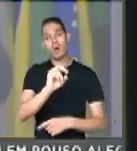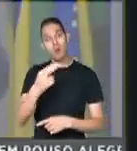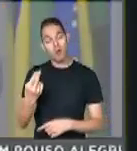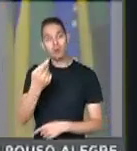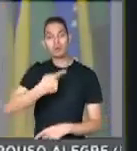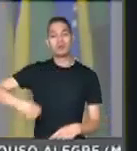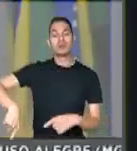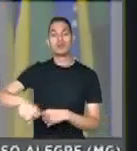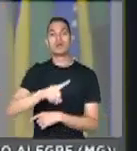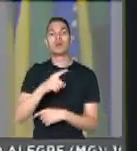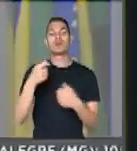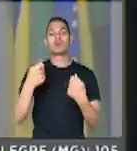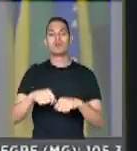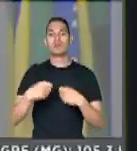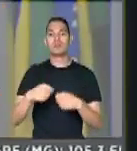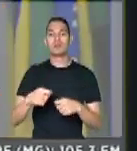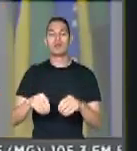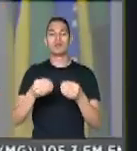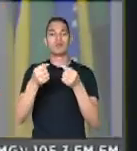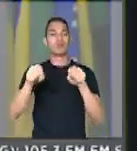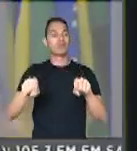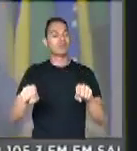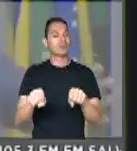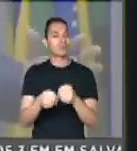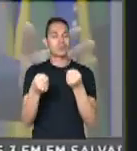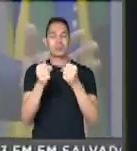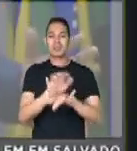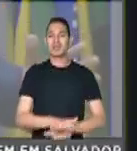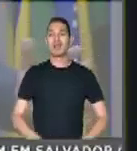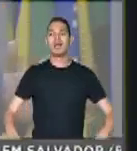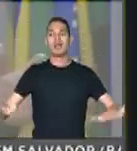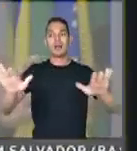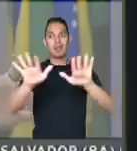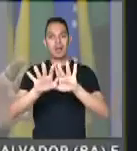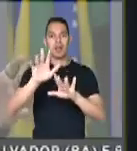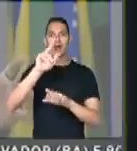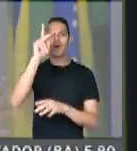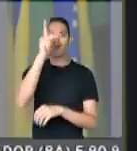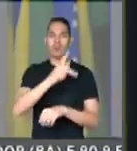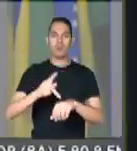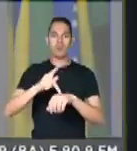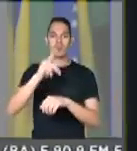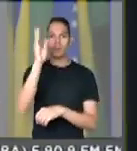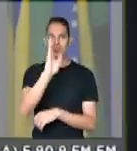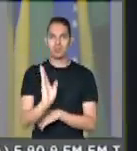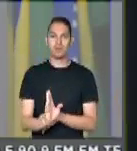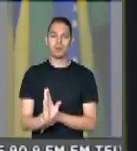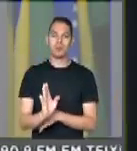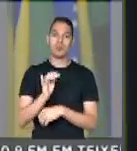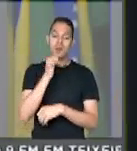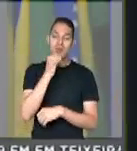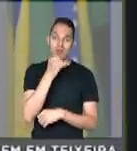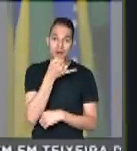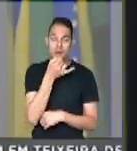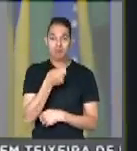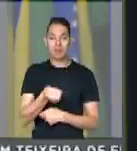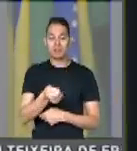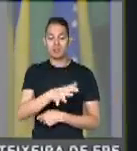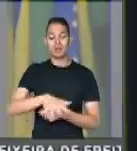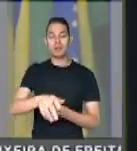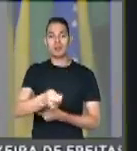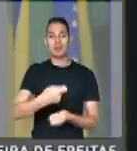nós teremos uma quebradeira geral no nosso país. Infelizmente, em